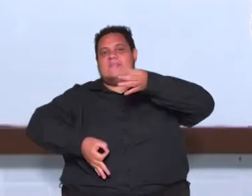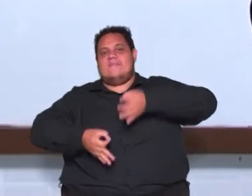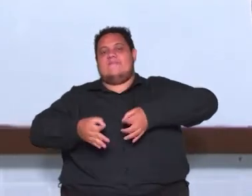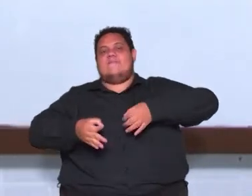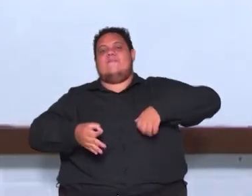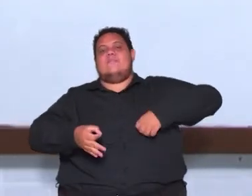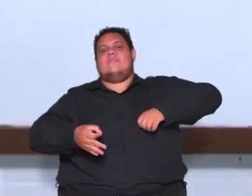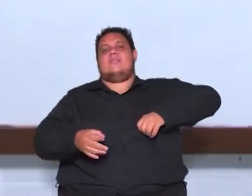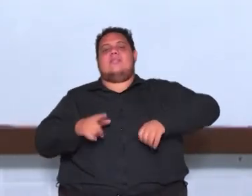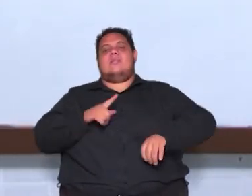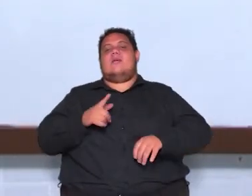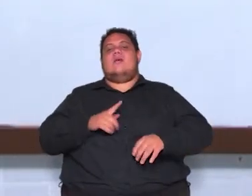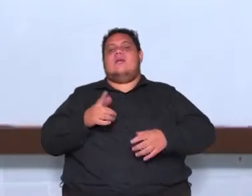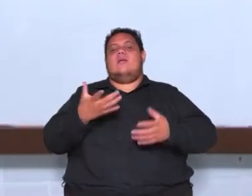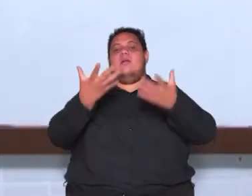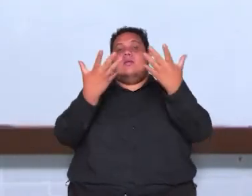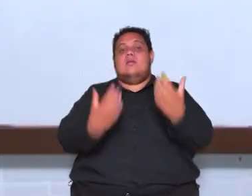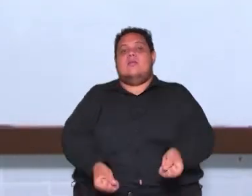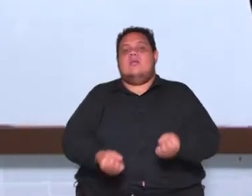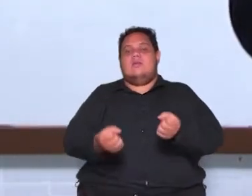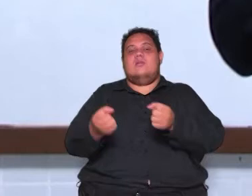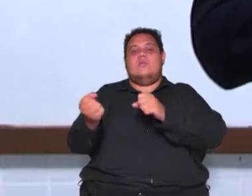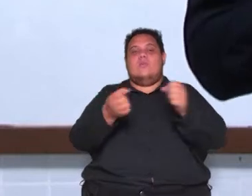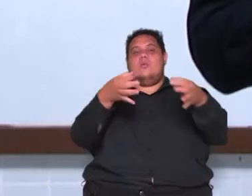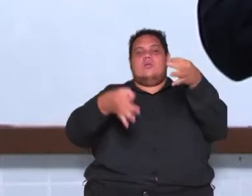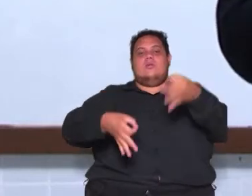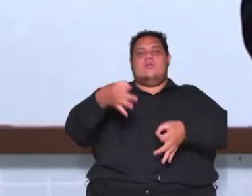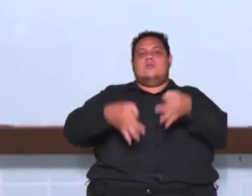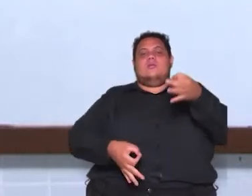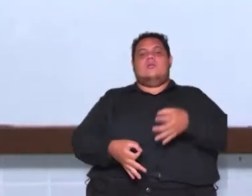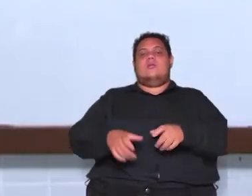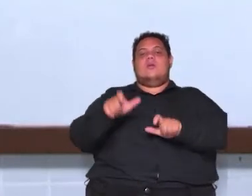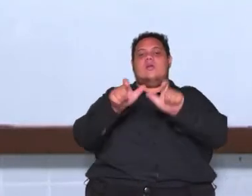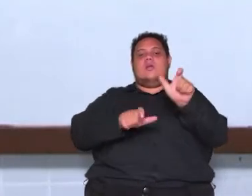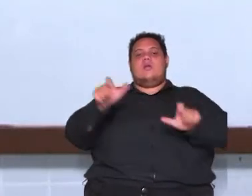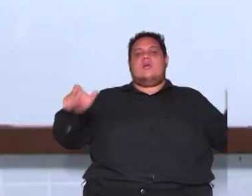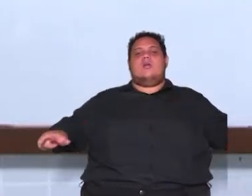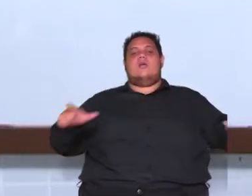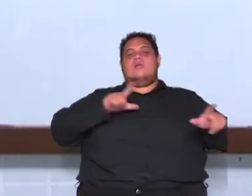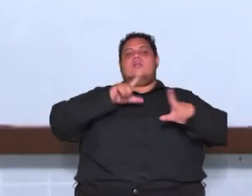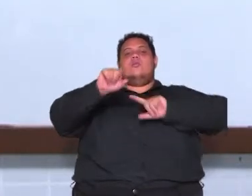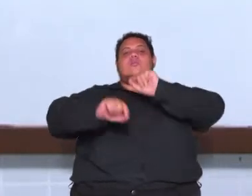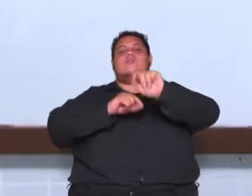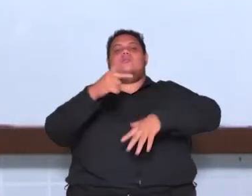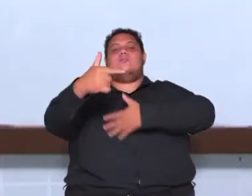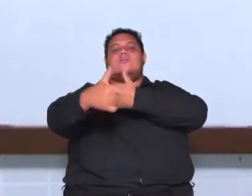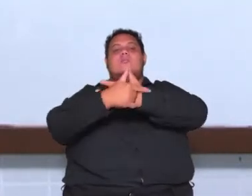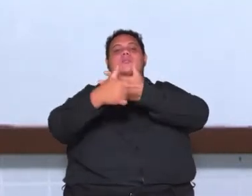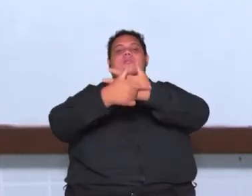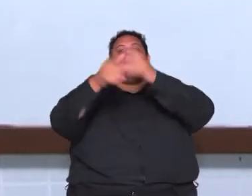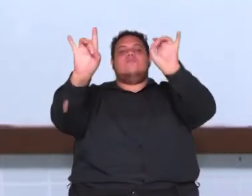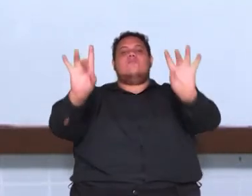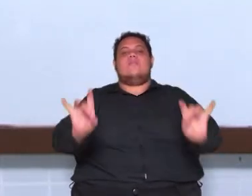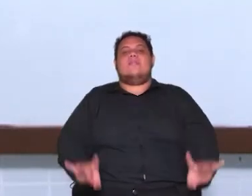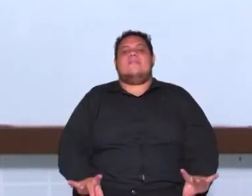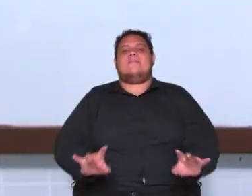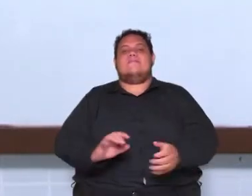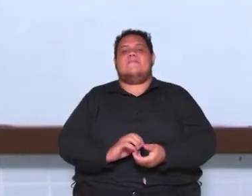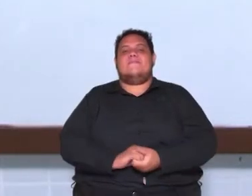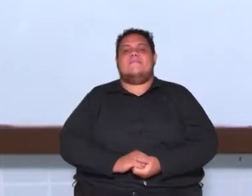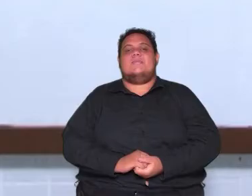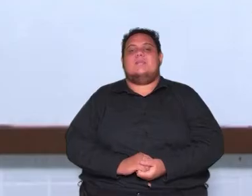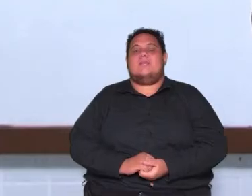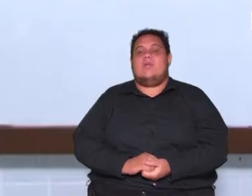é que exerce o poder judiciário e cada poder desse ele tem o seu papel específico